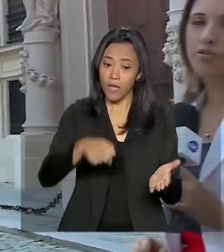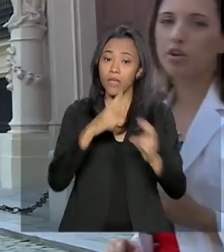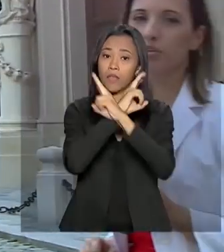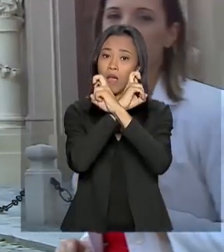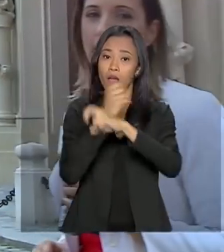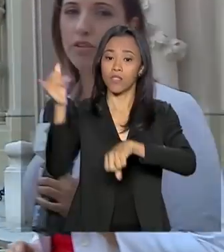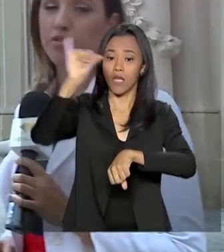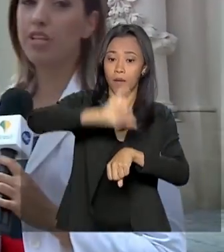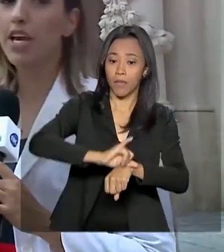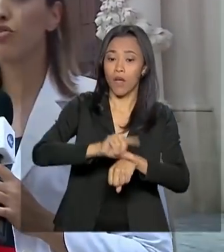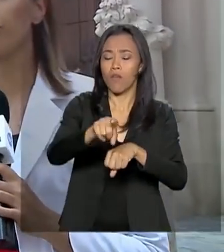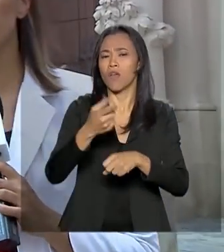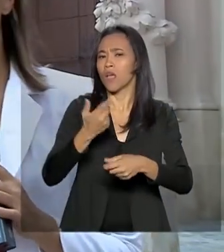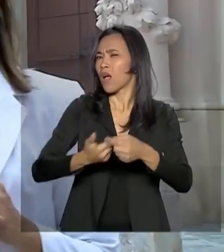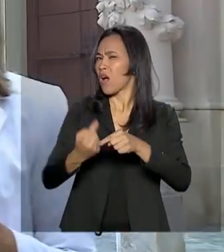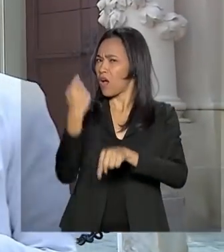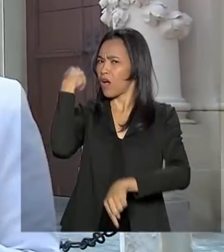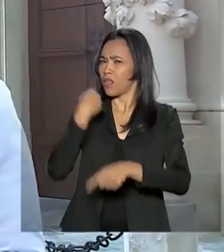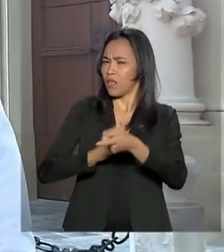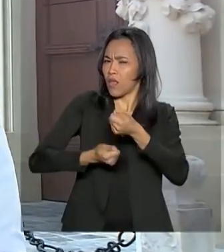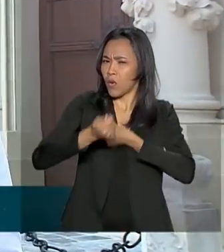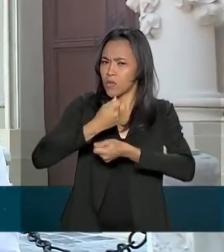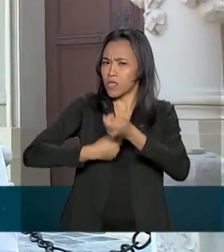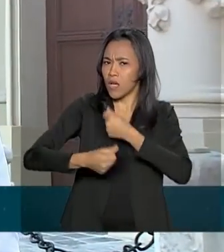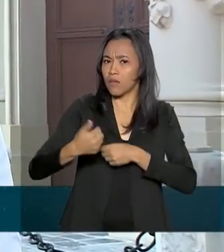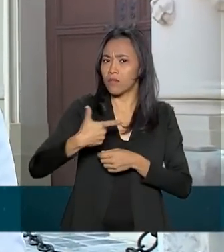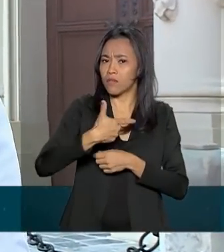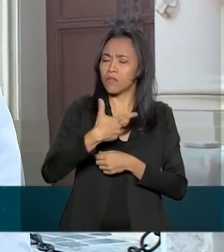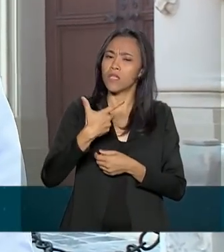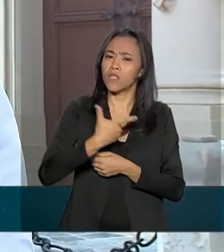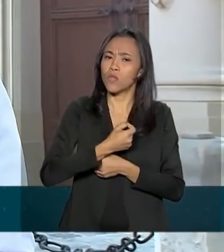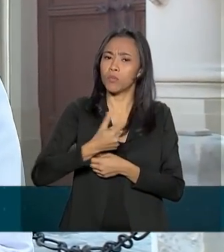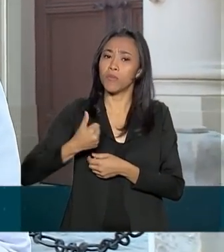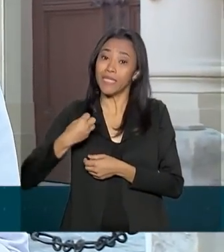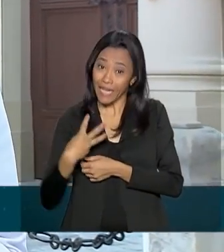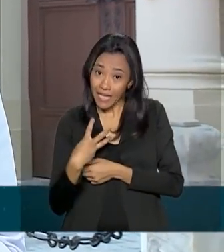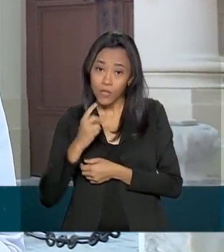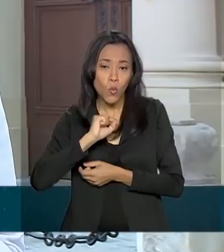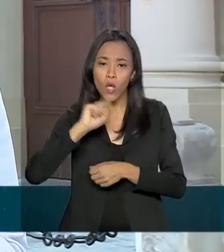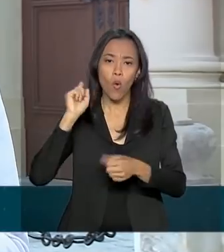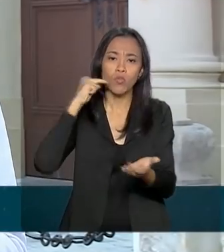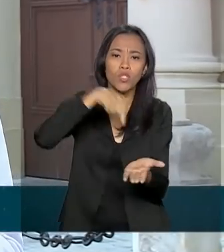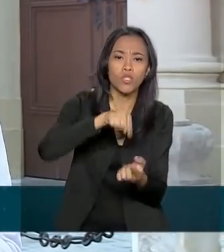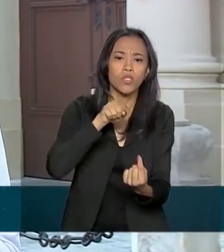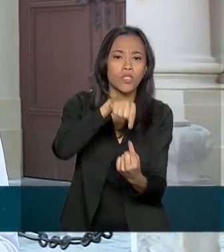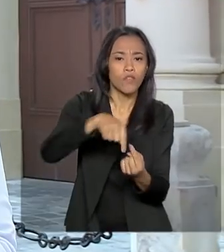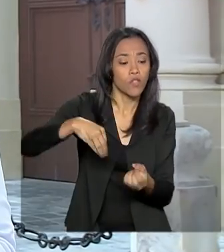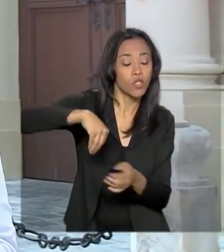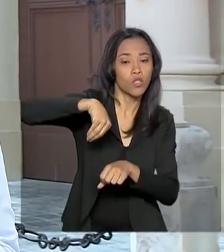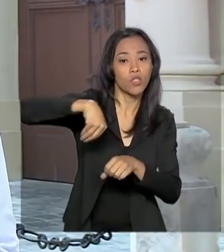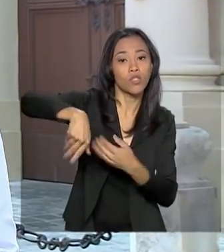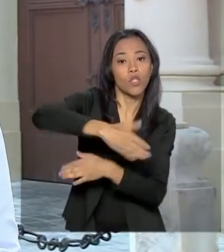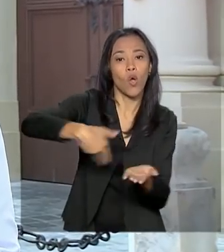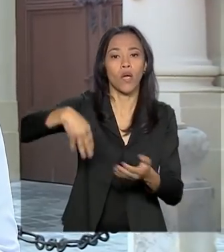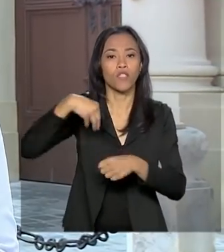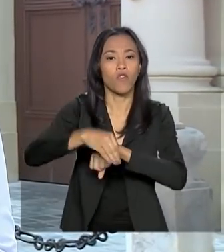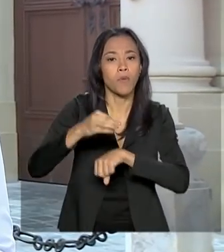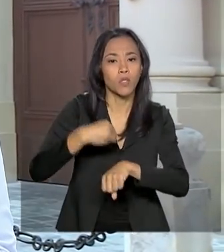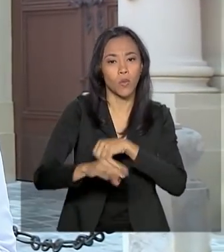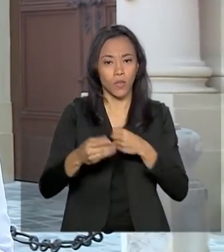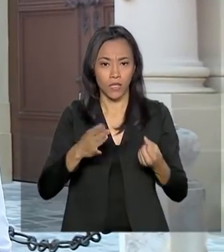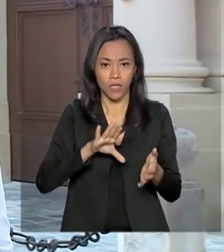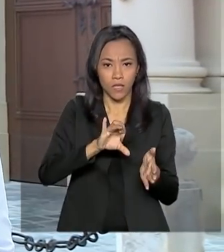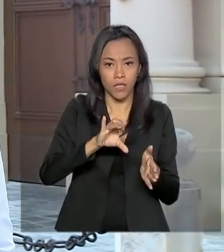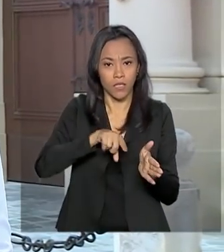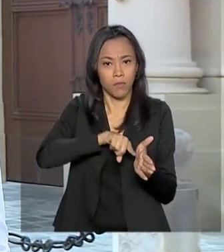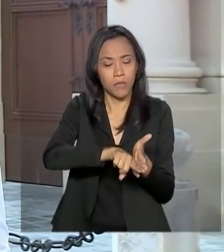vem sendo negociado desde 2013. O documento prevê troca de informações científicas e tecnológicas e